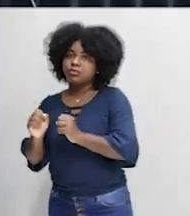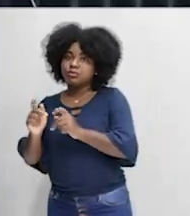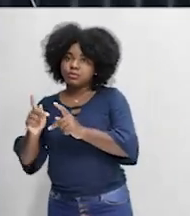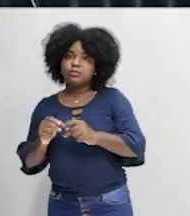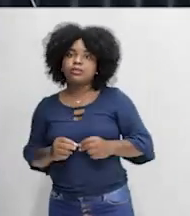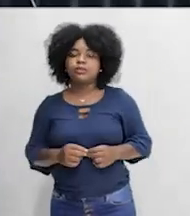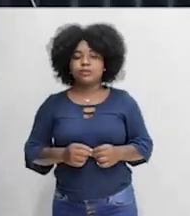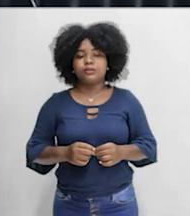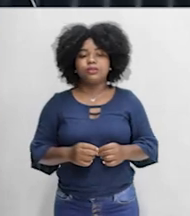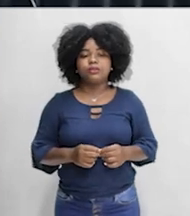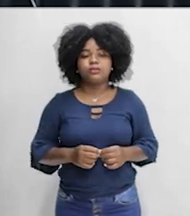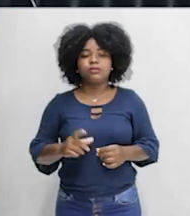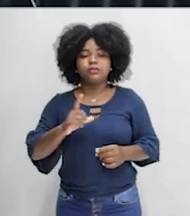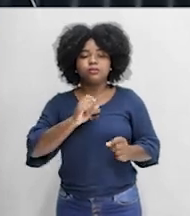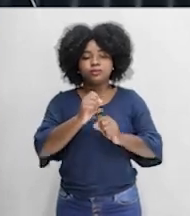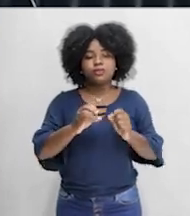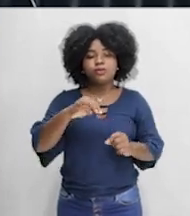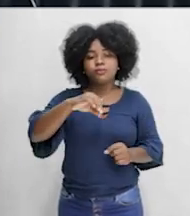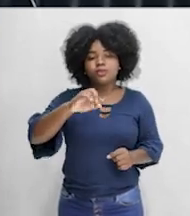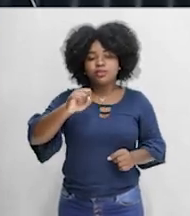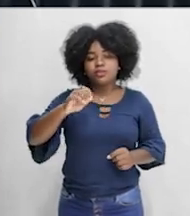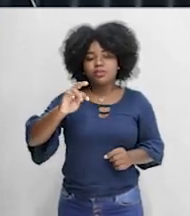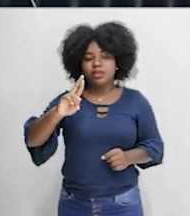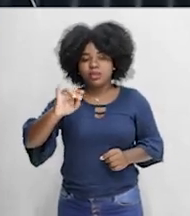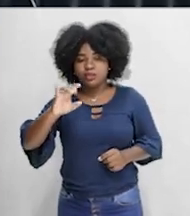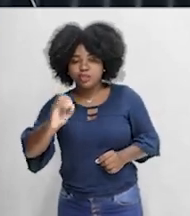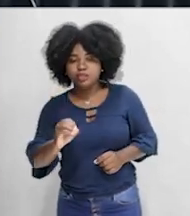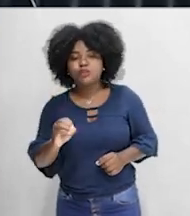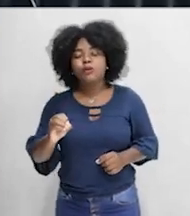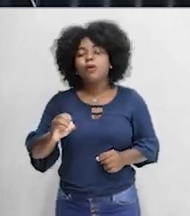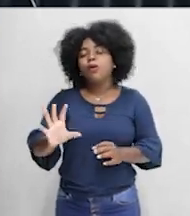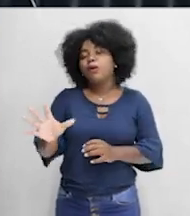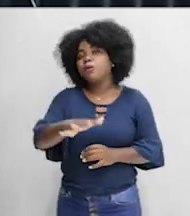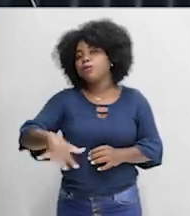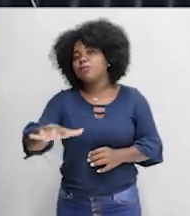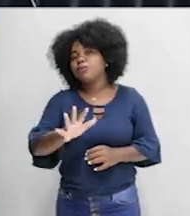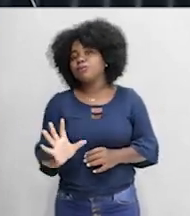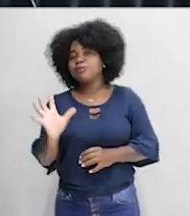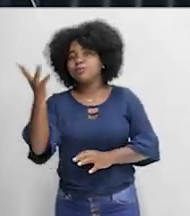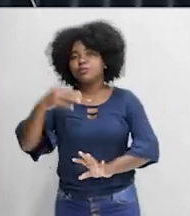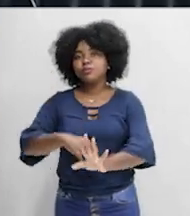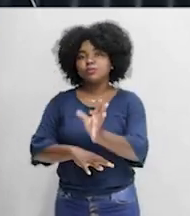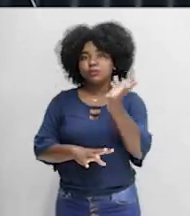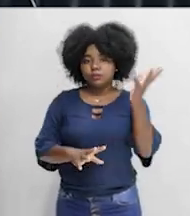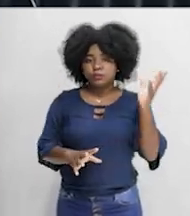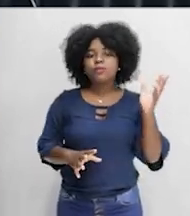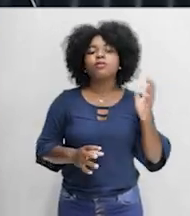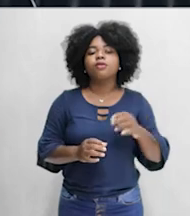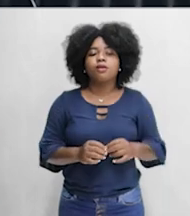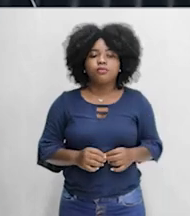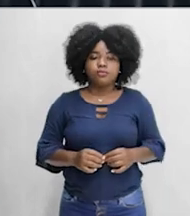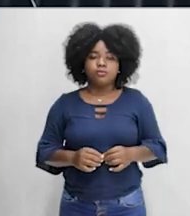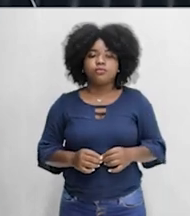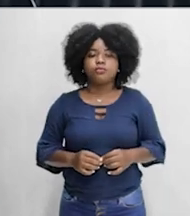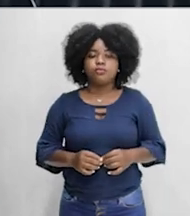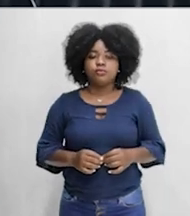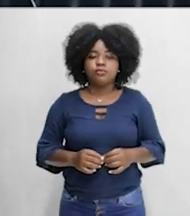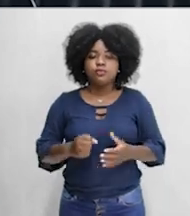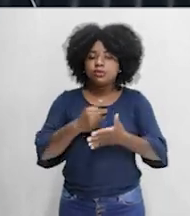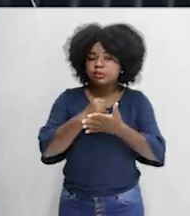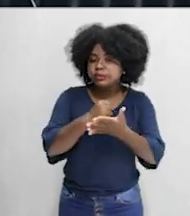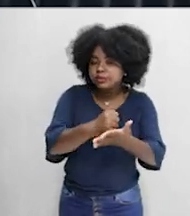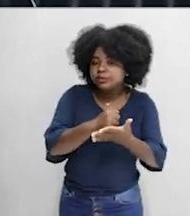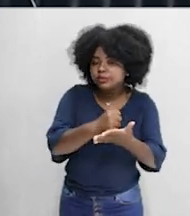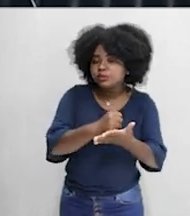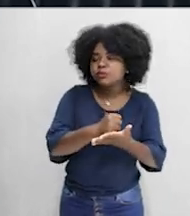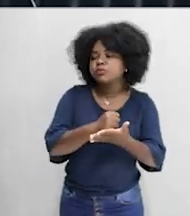Meio Ambiente é ele que vai propor as regras, as leis que precisam ser respeitadas. É o Ministério do Meio Ambiente, galera, que vai propor, por exemplo, as